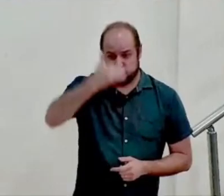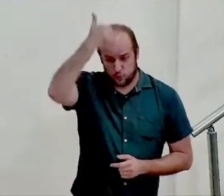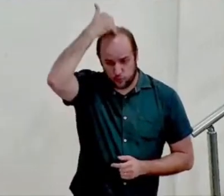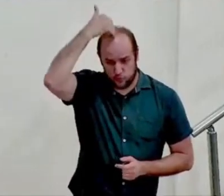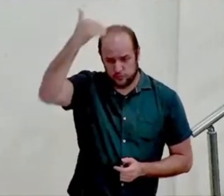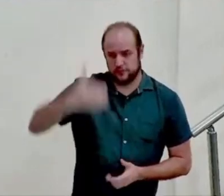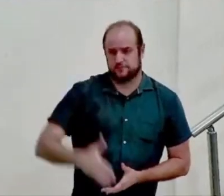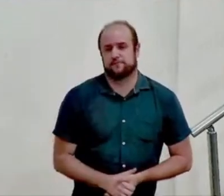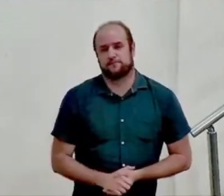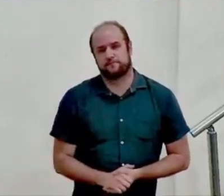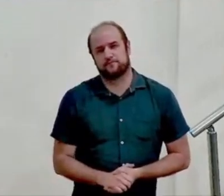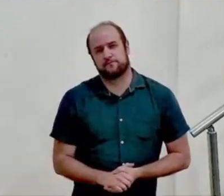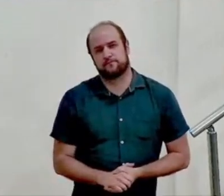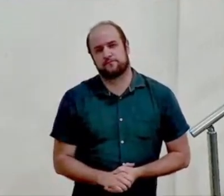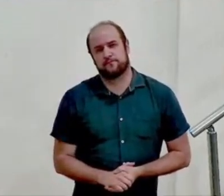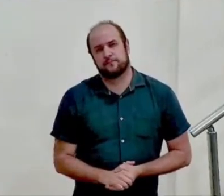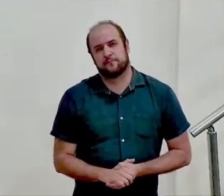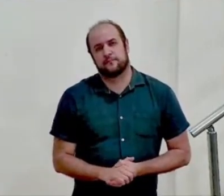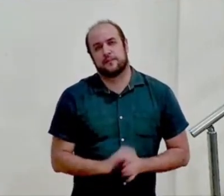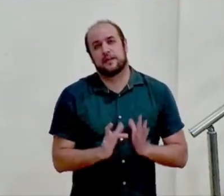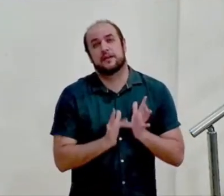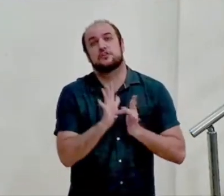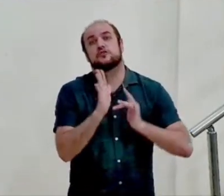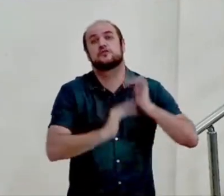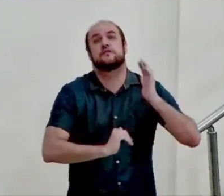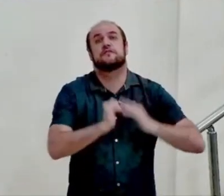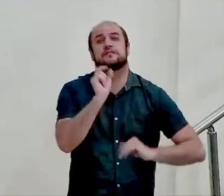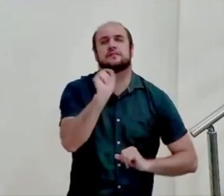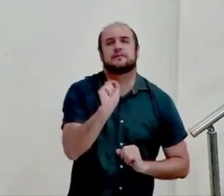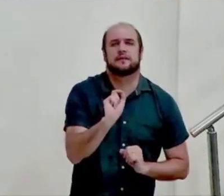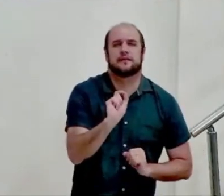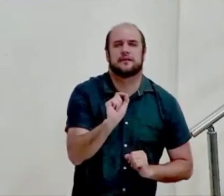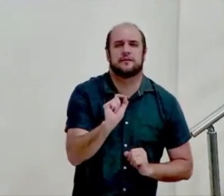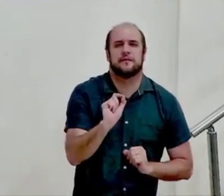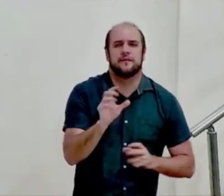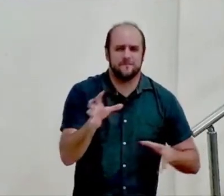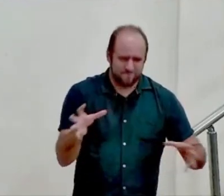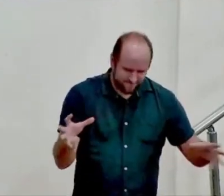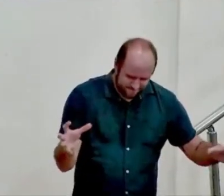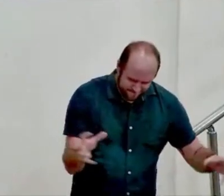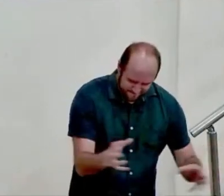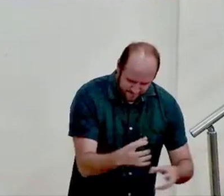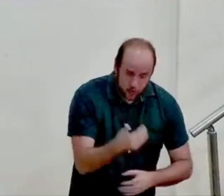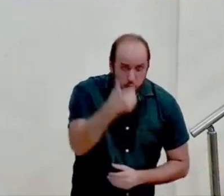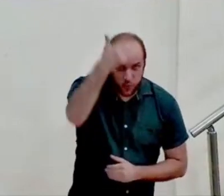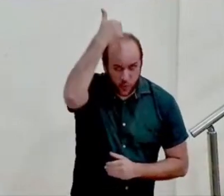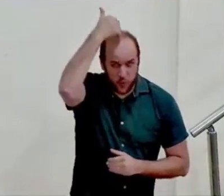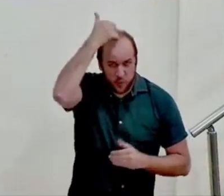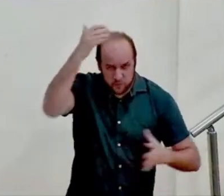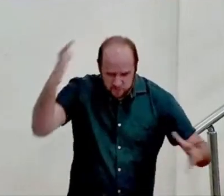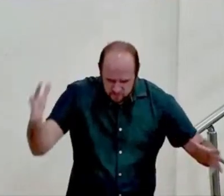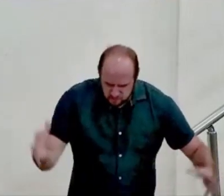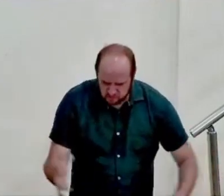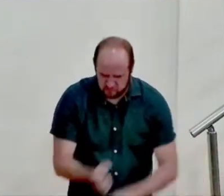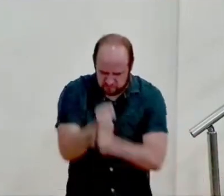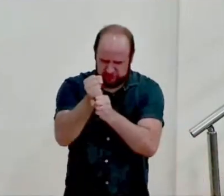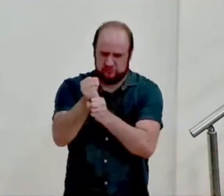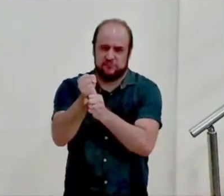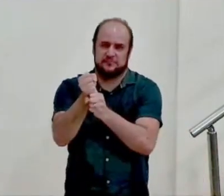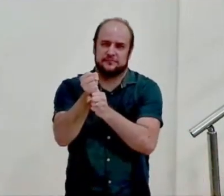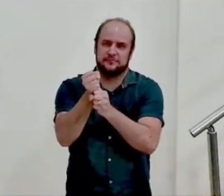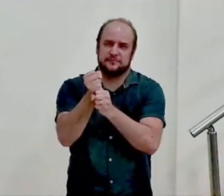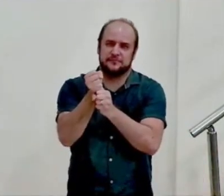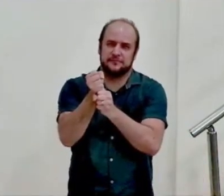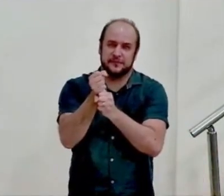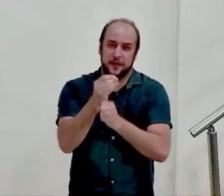então o que que Cristo faz ele carrega a nossa culpa o pecado